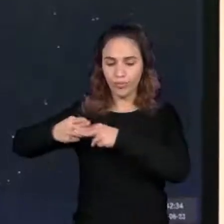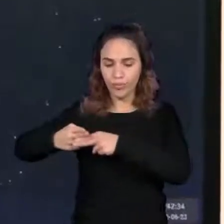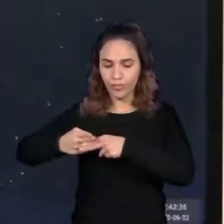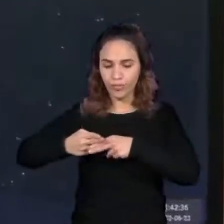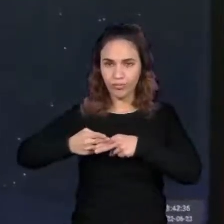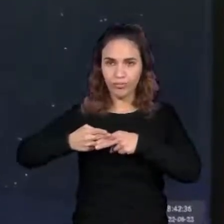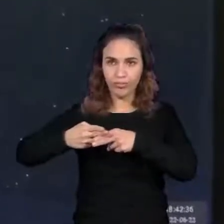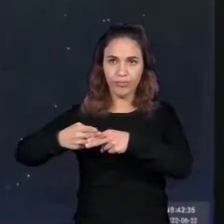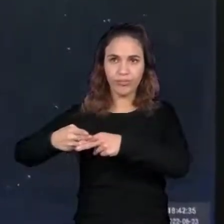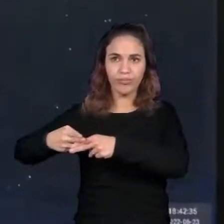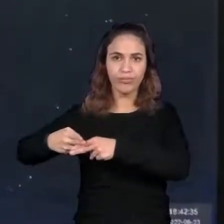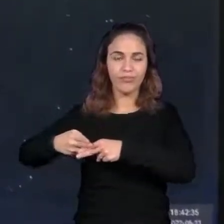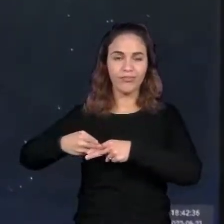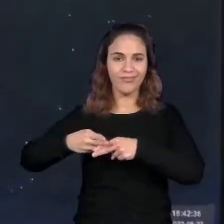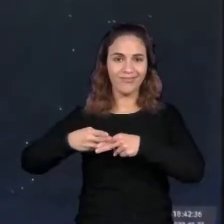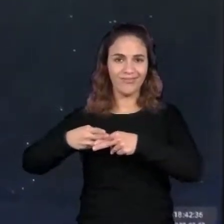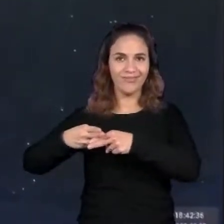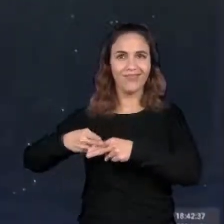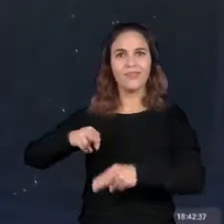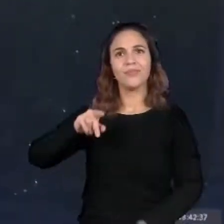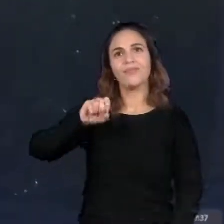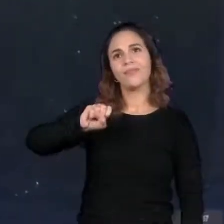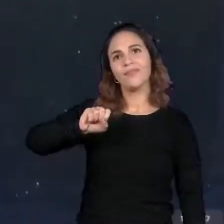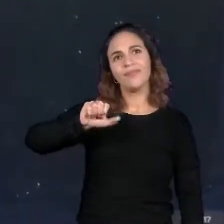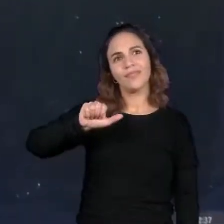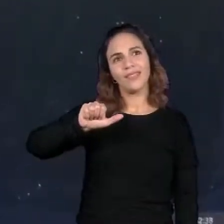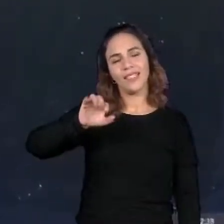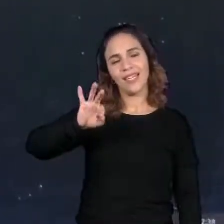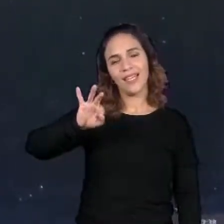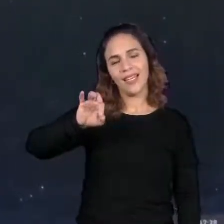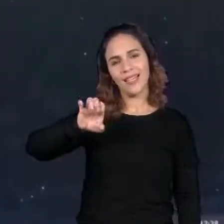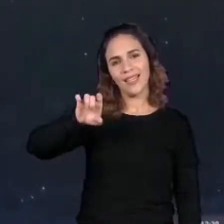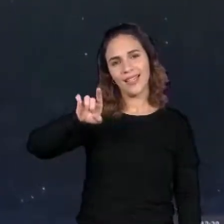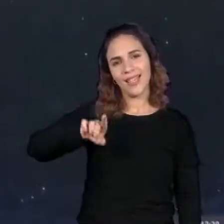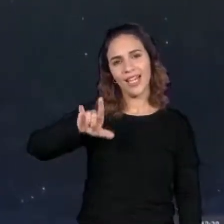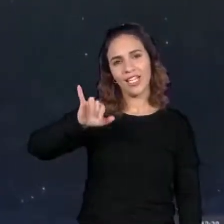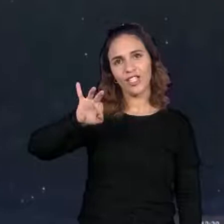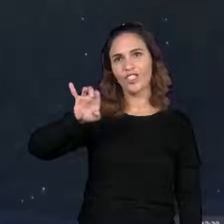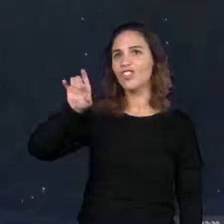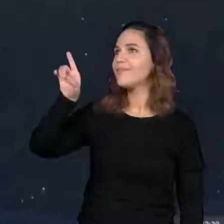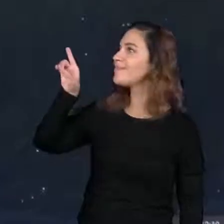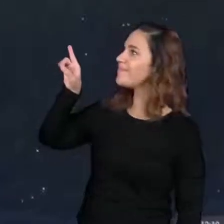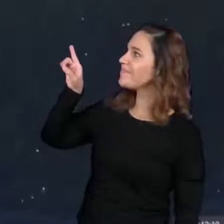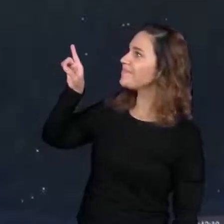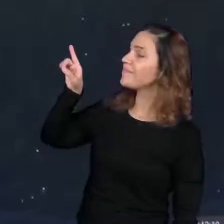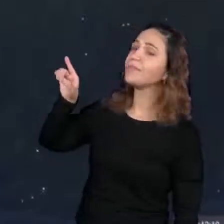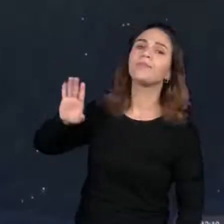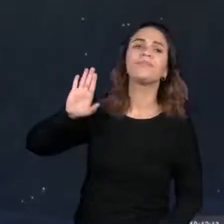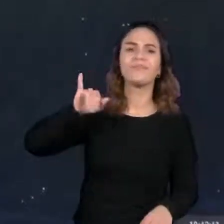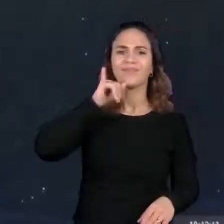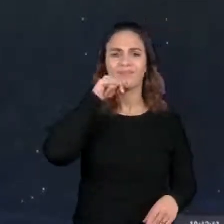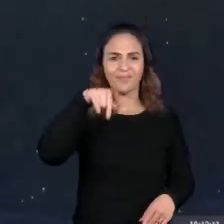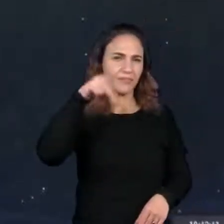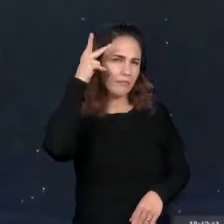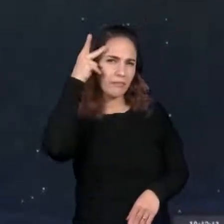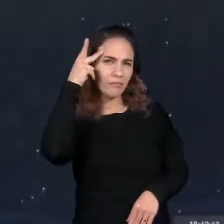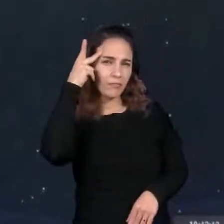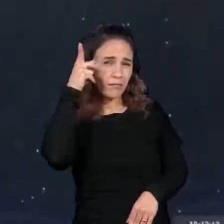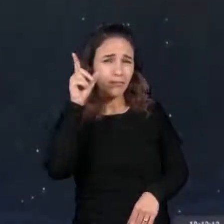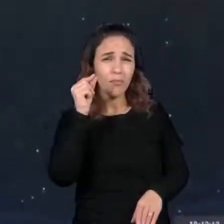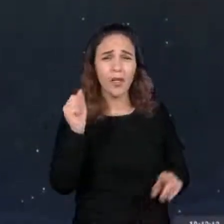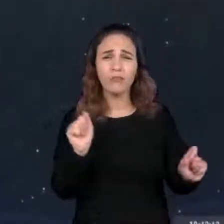Mas é claro, na cidade que tem muita iluminação e muita poluição, a gente não consegue ver